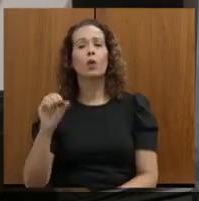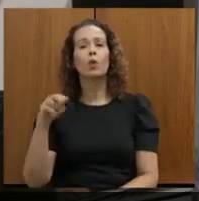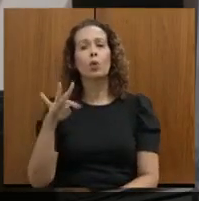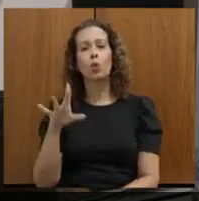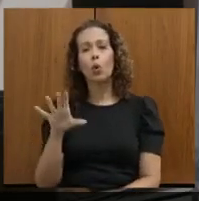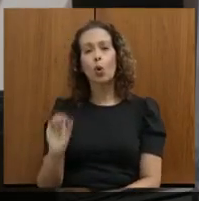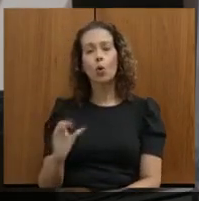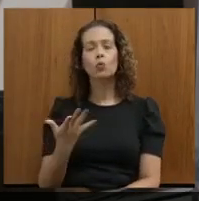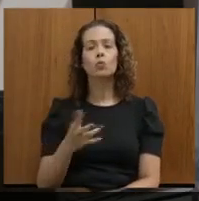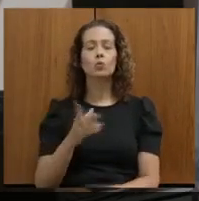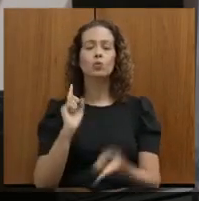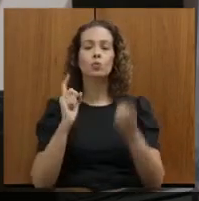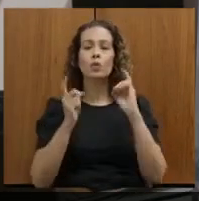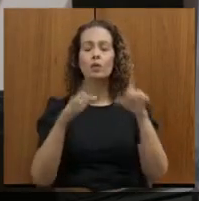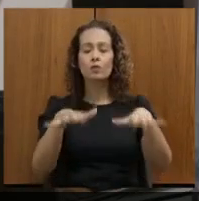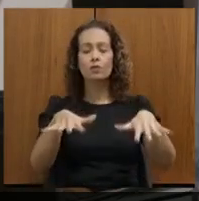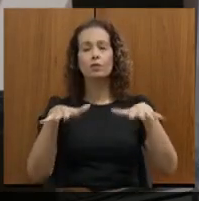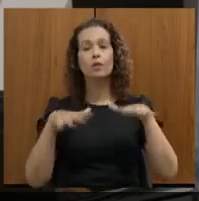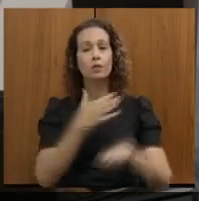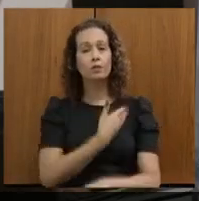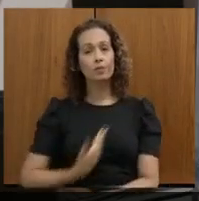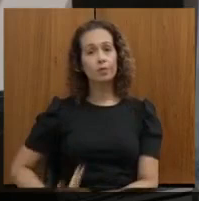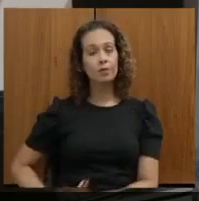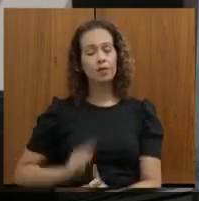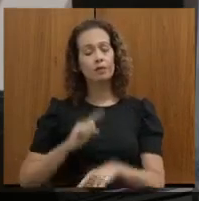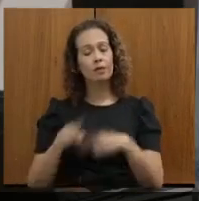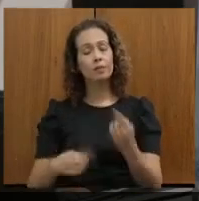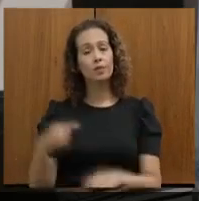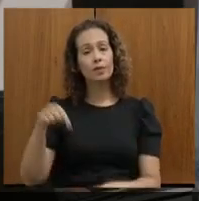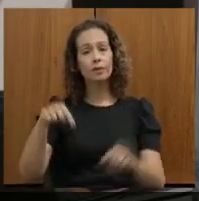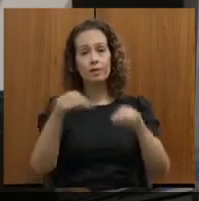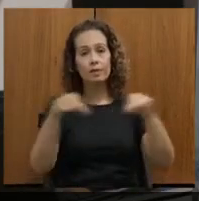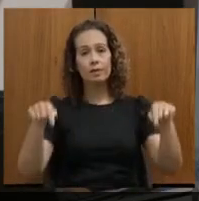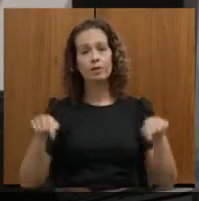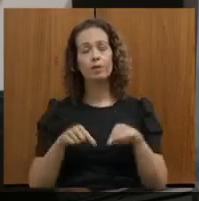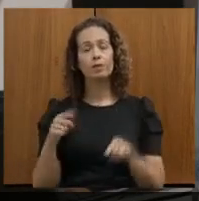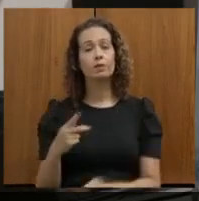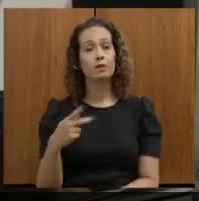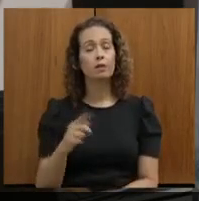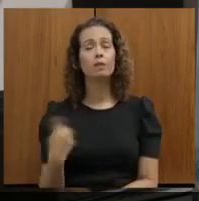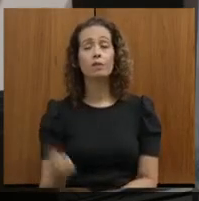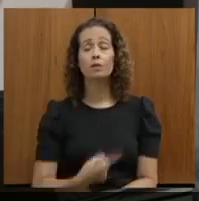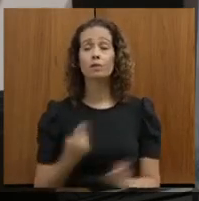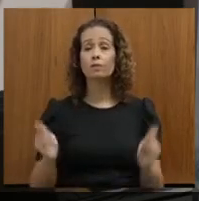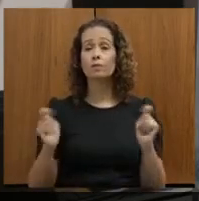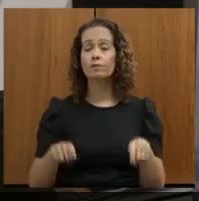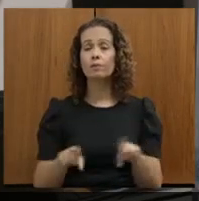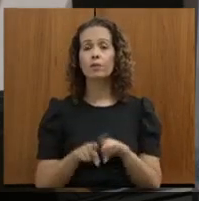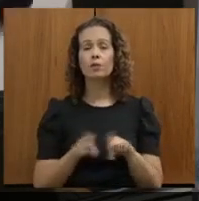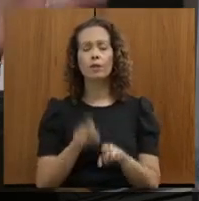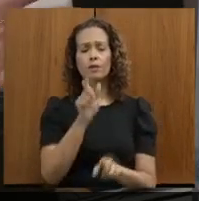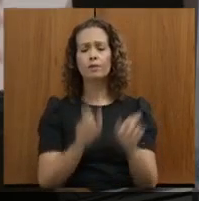audiência pública, e depois, aqui no seu gabinete, pudemos também trazer prefeitos de toda a região,